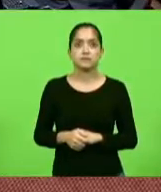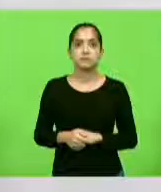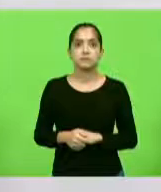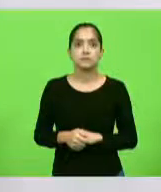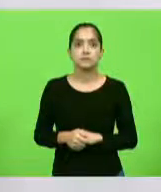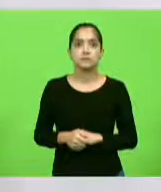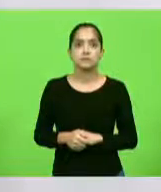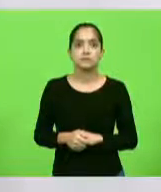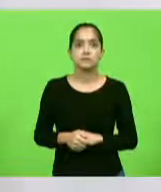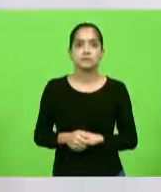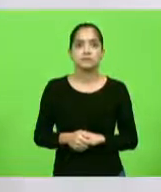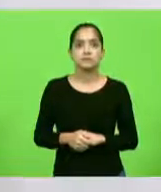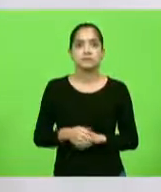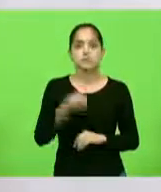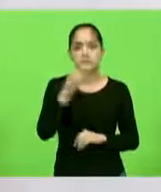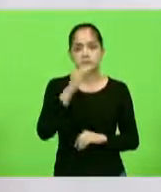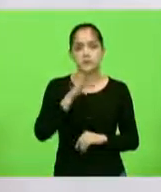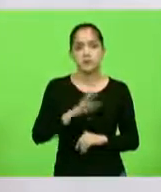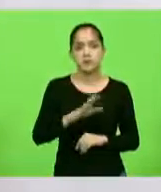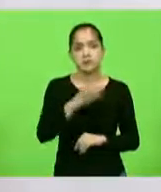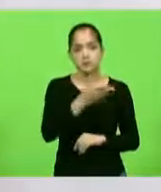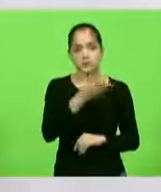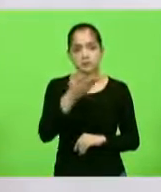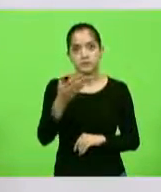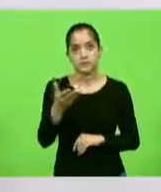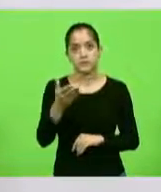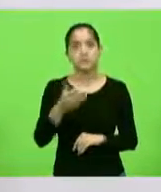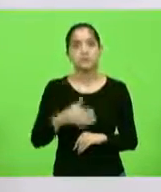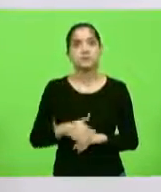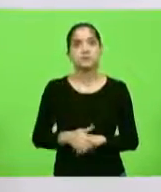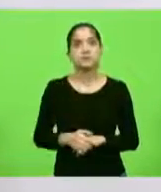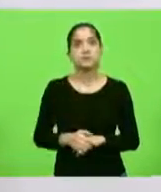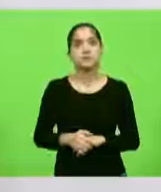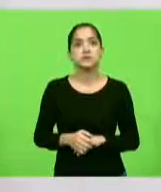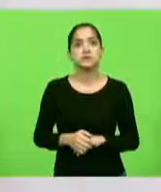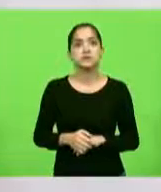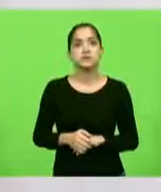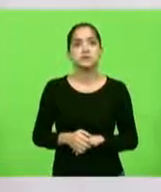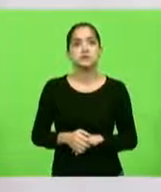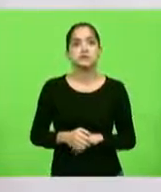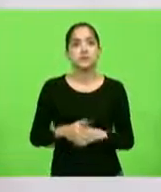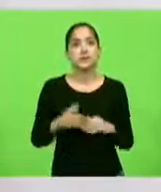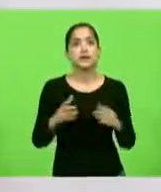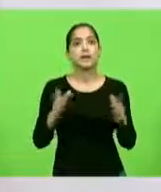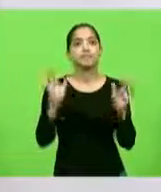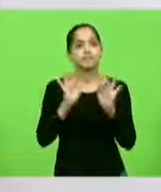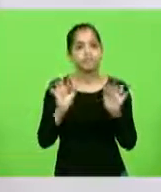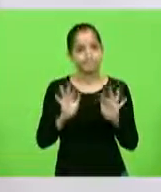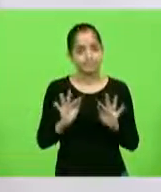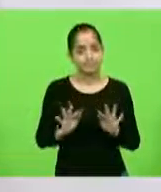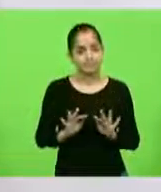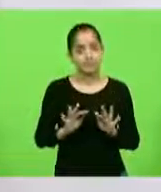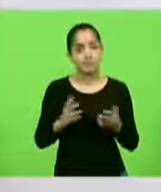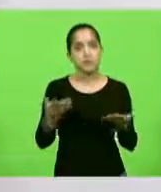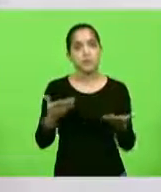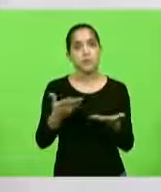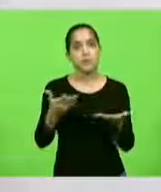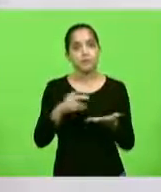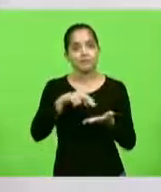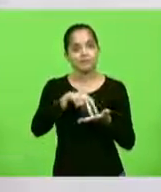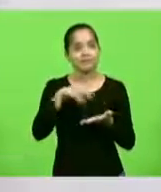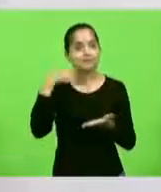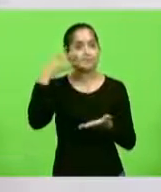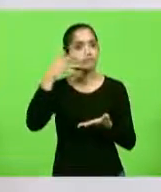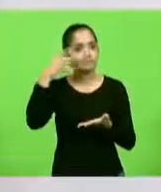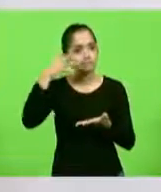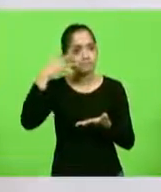Muito boa tarde, senhoras e senhores. Sempre com alegria e emoção, a gente assume a tribuna para debater